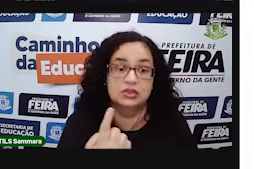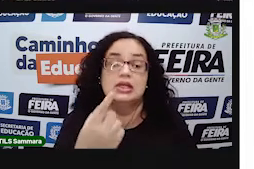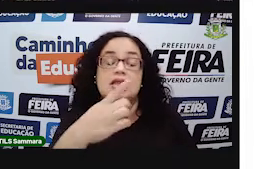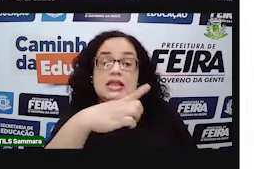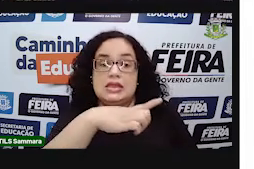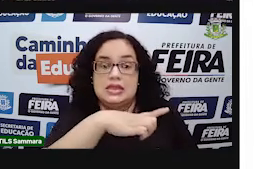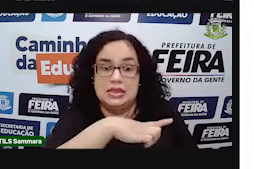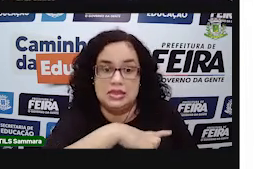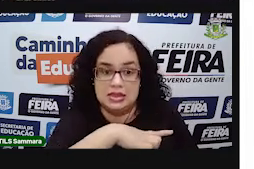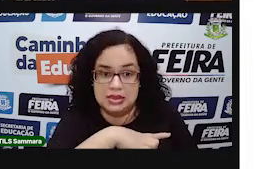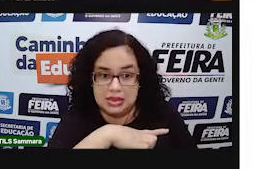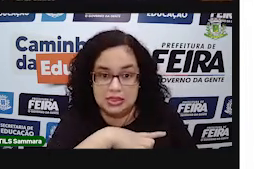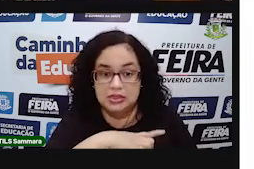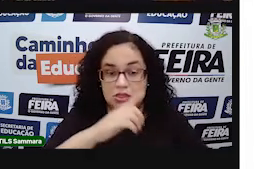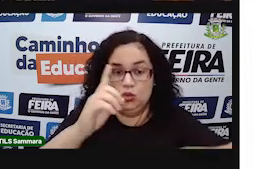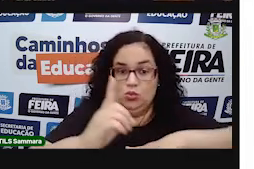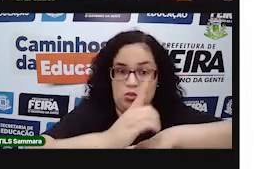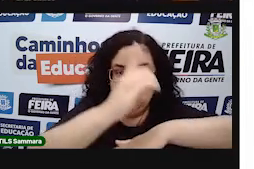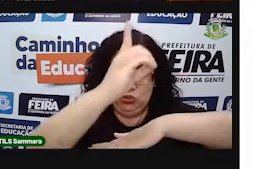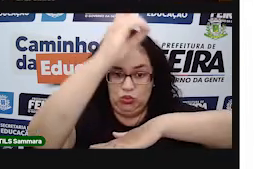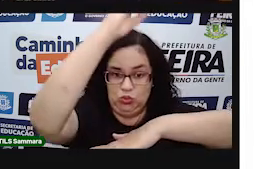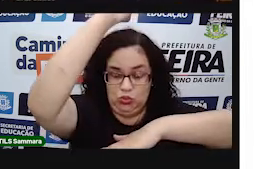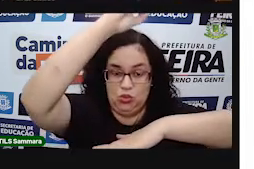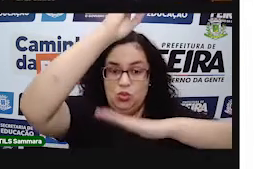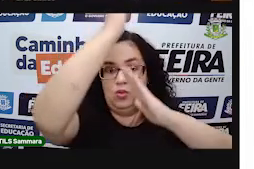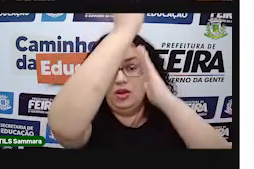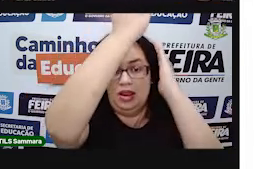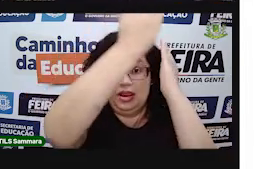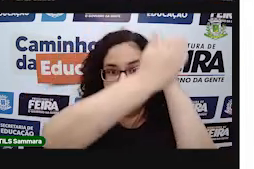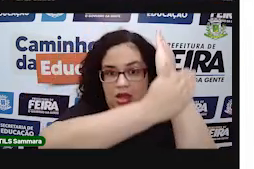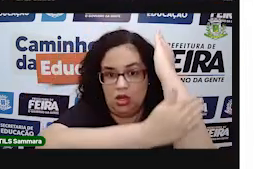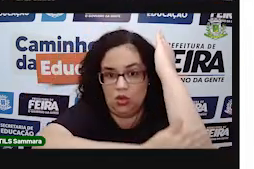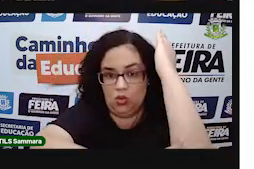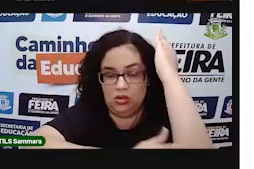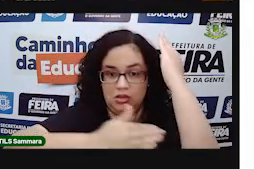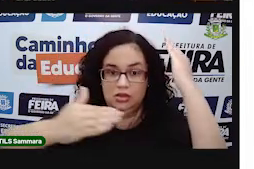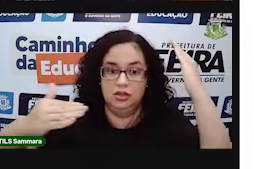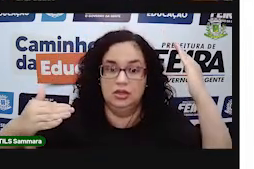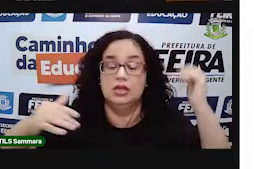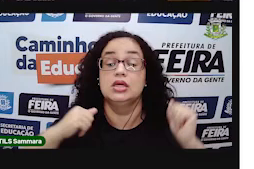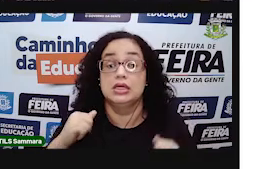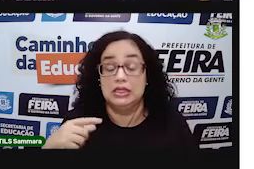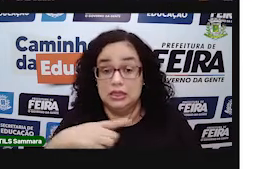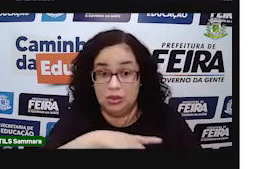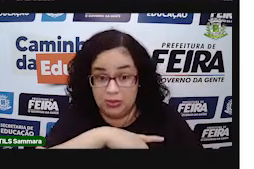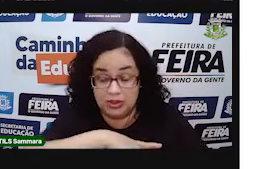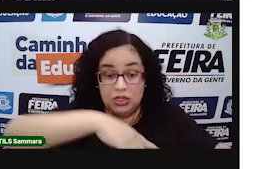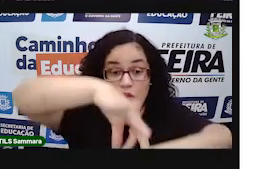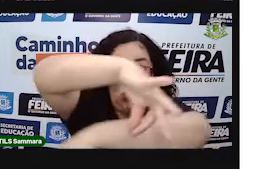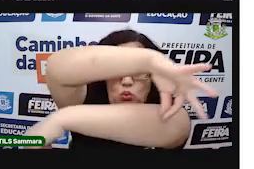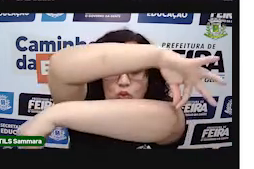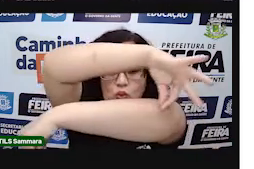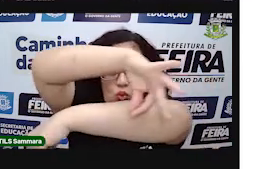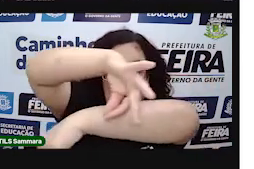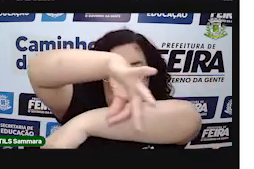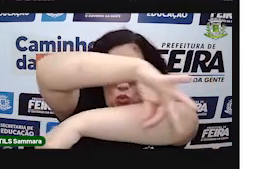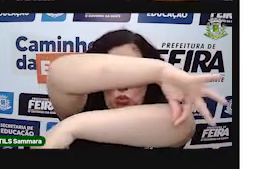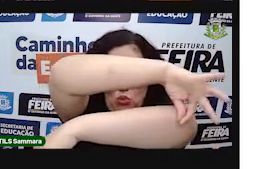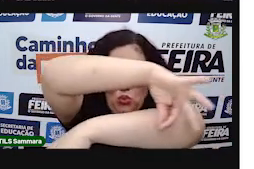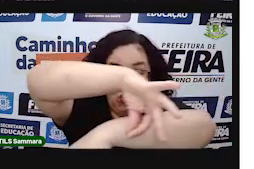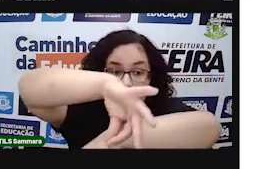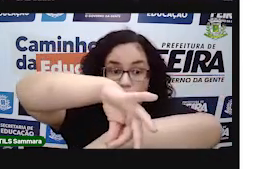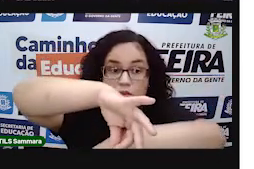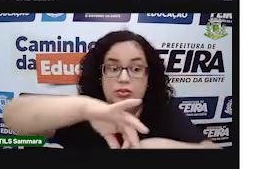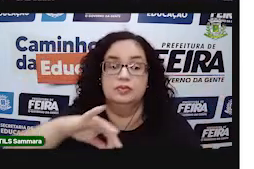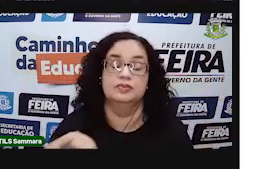é que eles têm uma altura, uma largura e um comprimento. Nós chamamos isso de